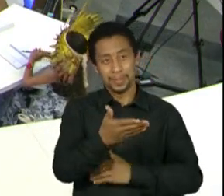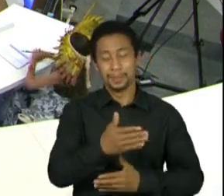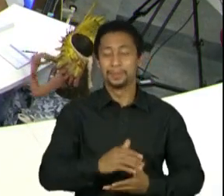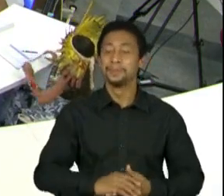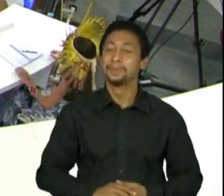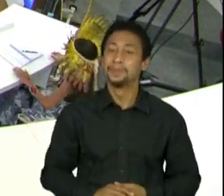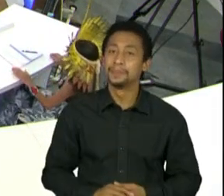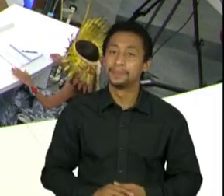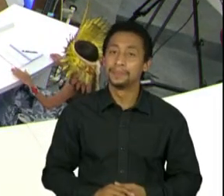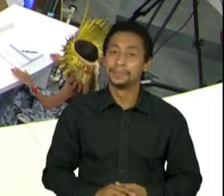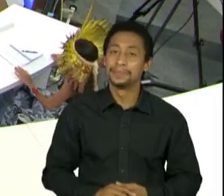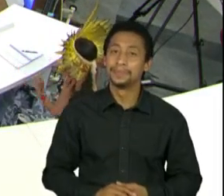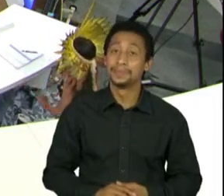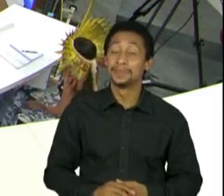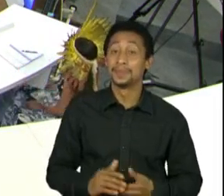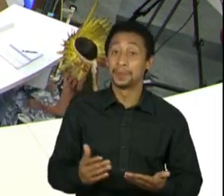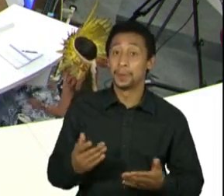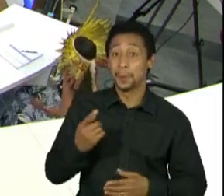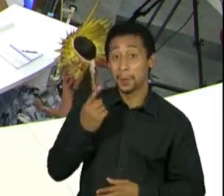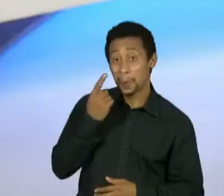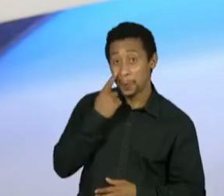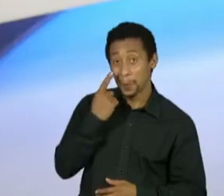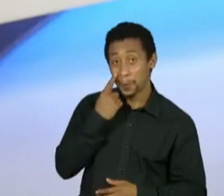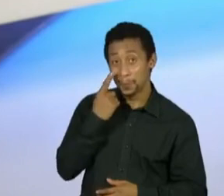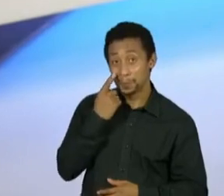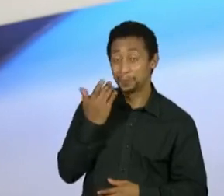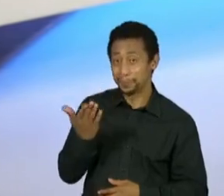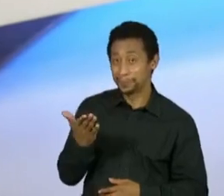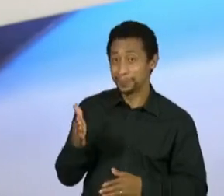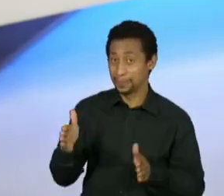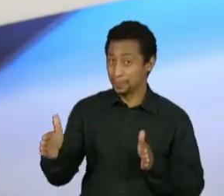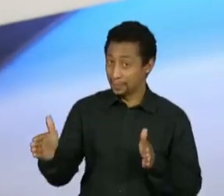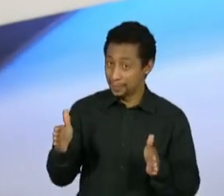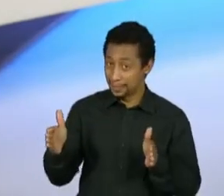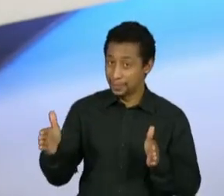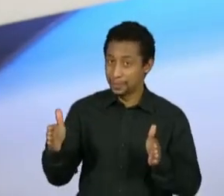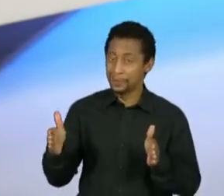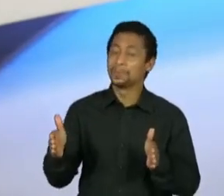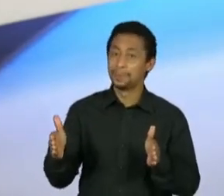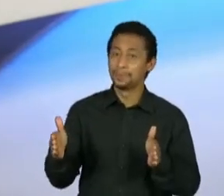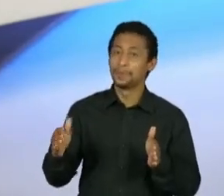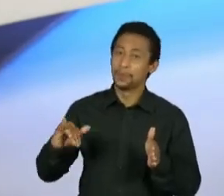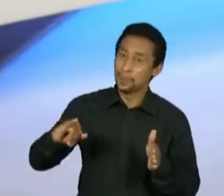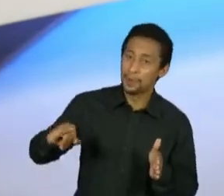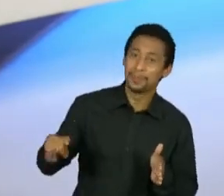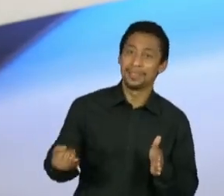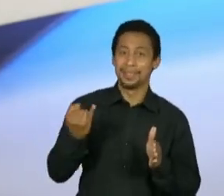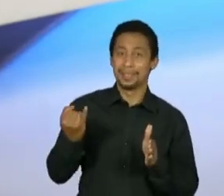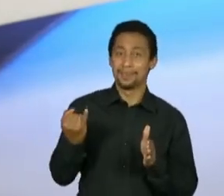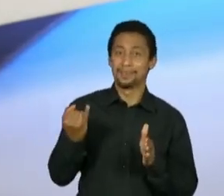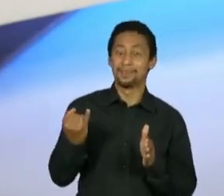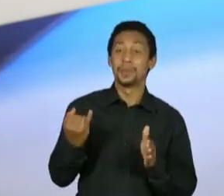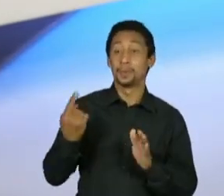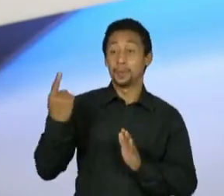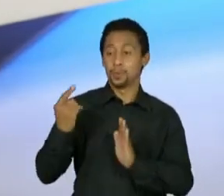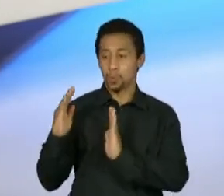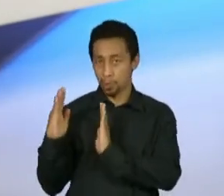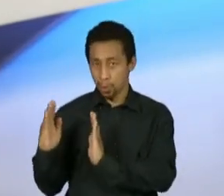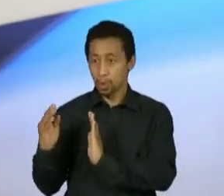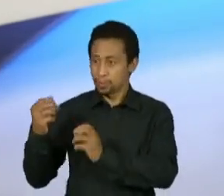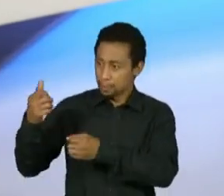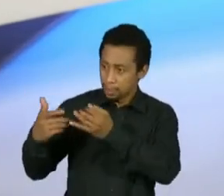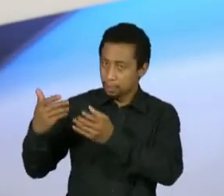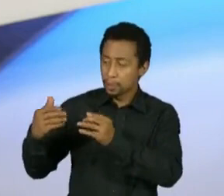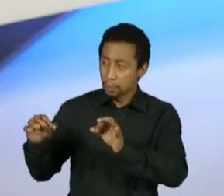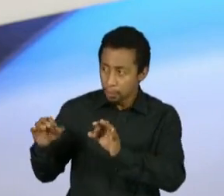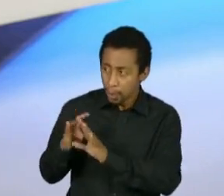Olha, nesse momento eu quero aproveitar a deixa do último bloco e falar um pouco sobre a PL